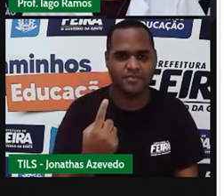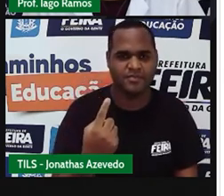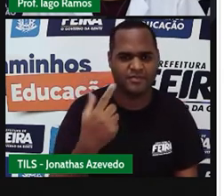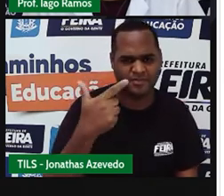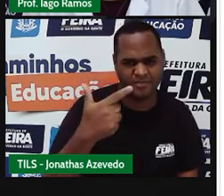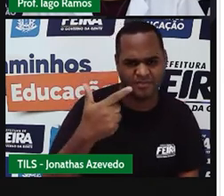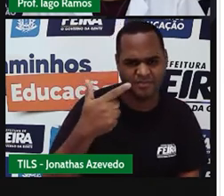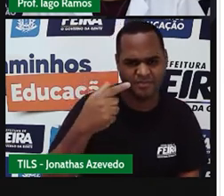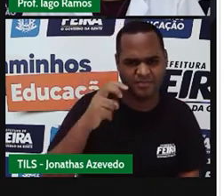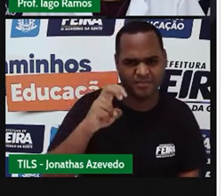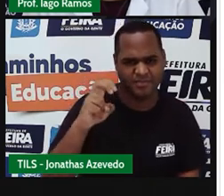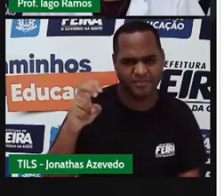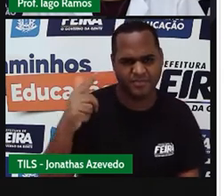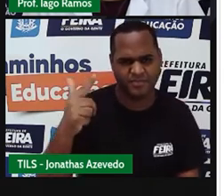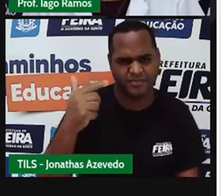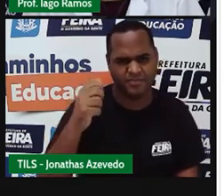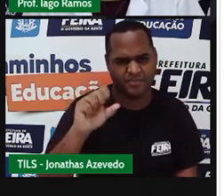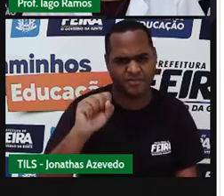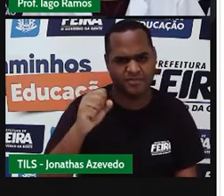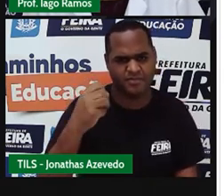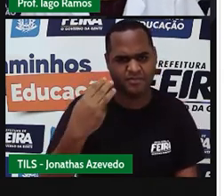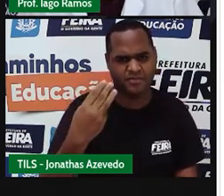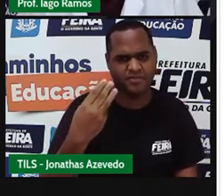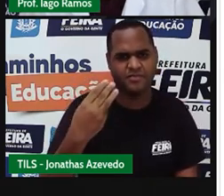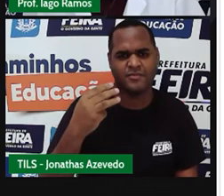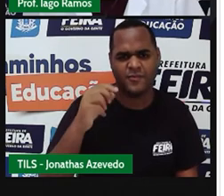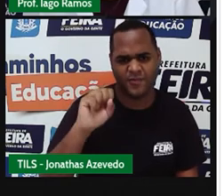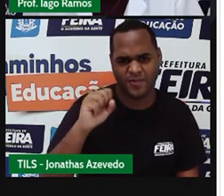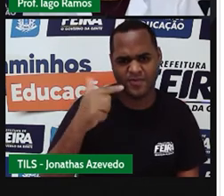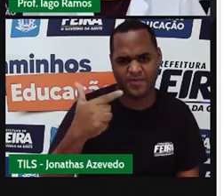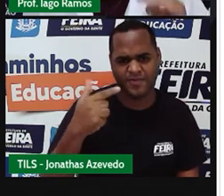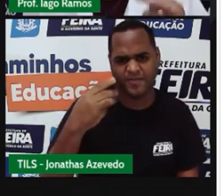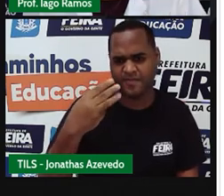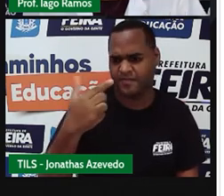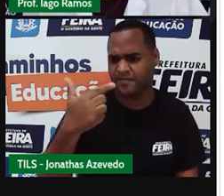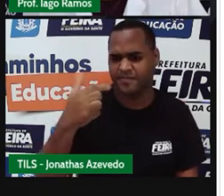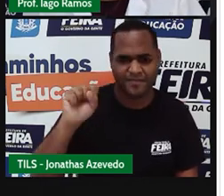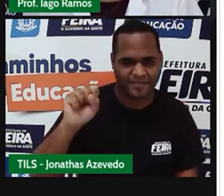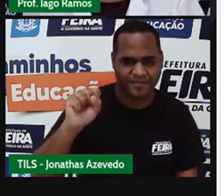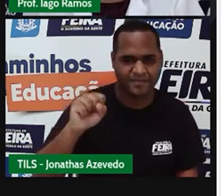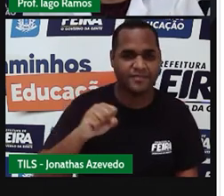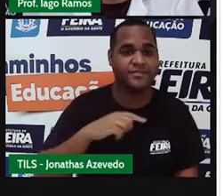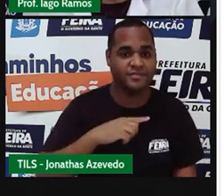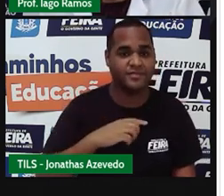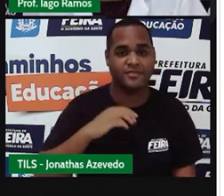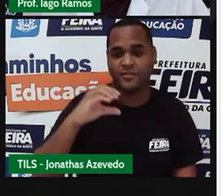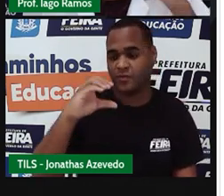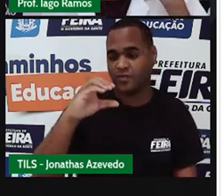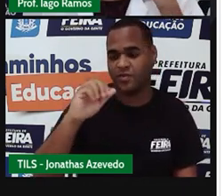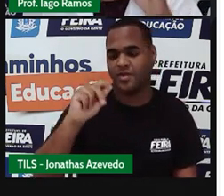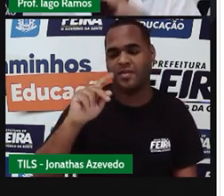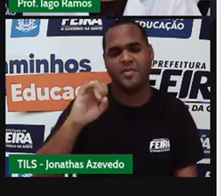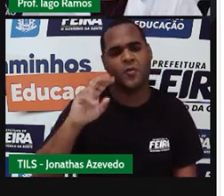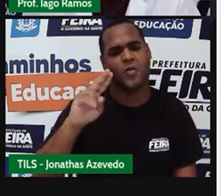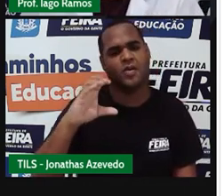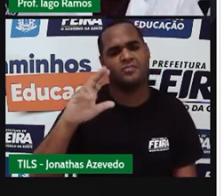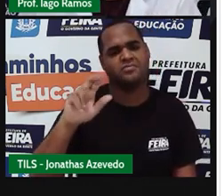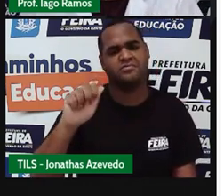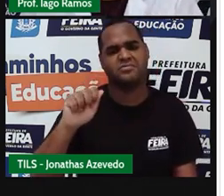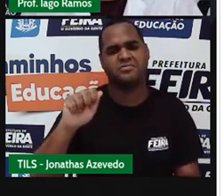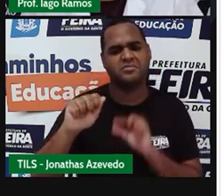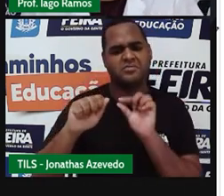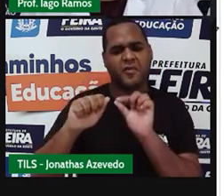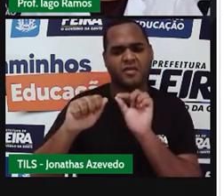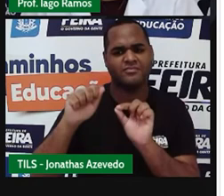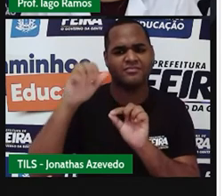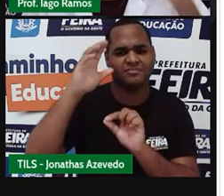.552, o 82.328. Esses números são exemplos de número Capicua. O que é que tem de curiosos nesses